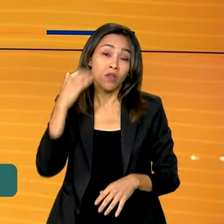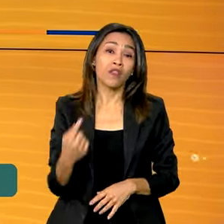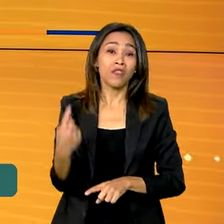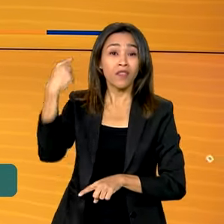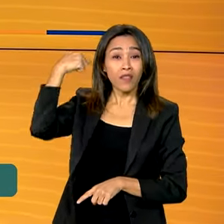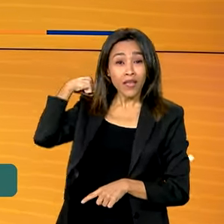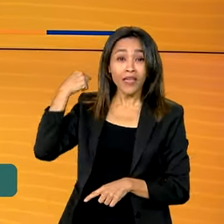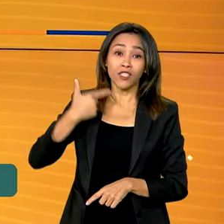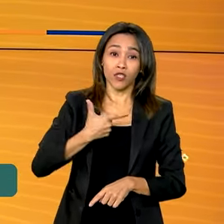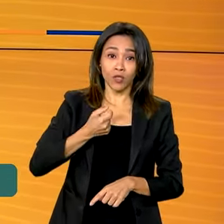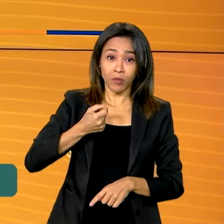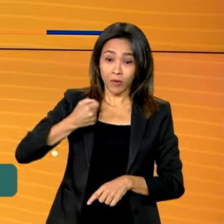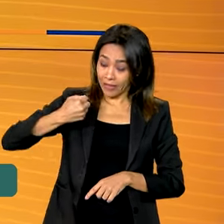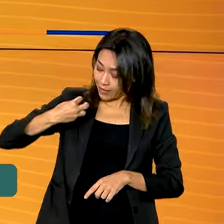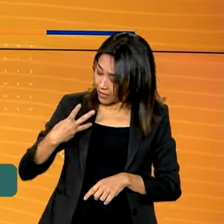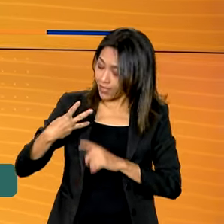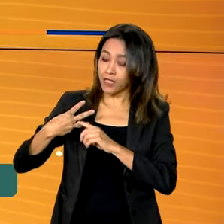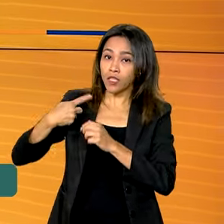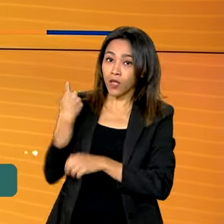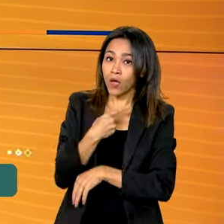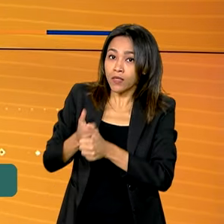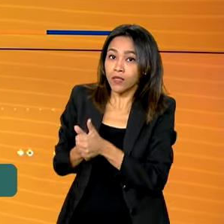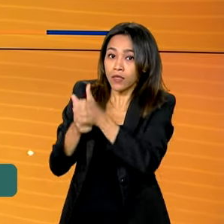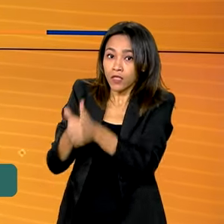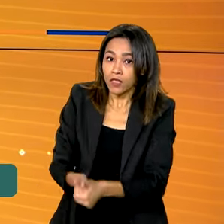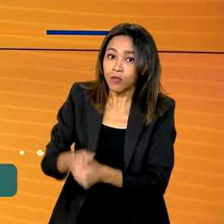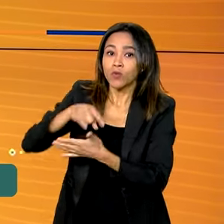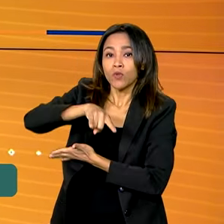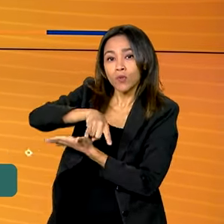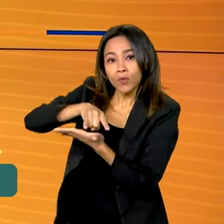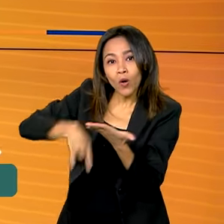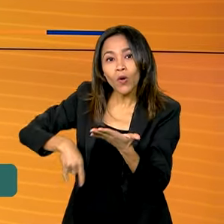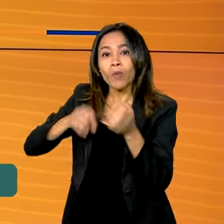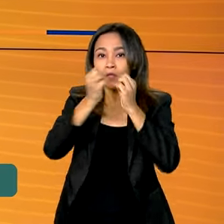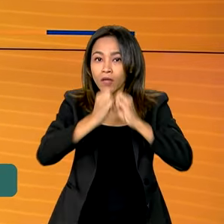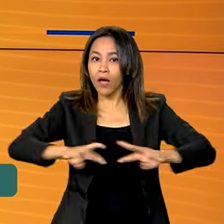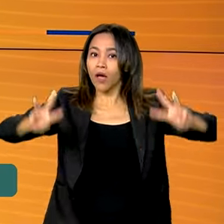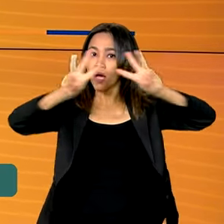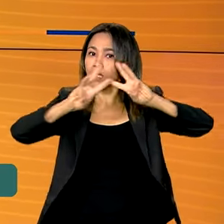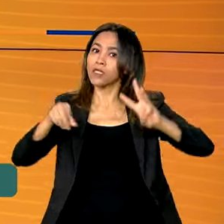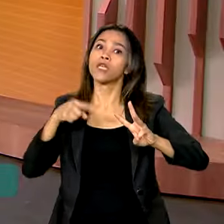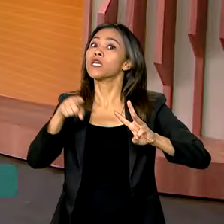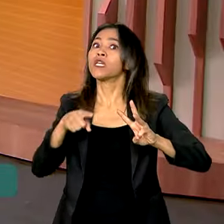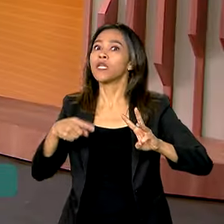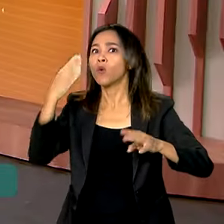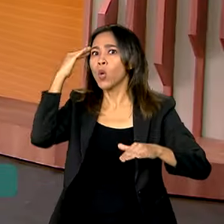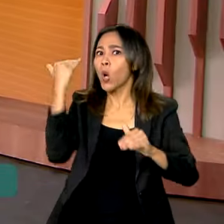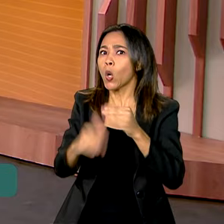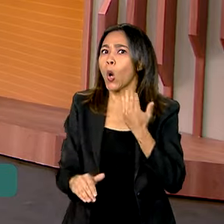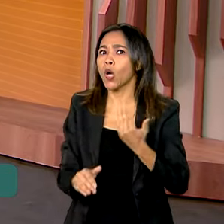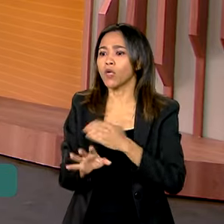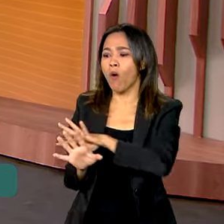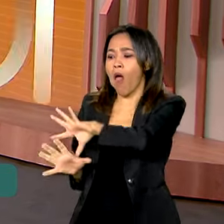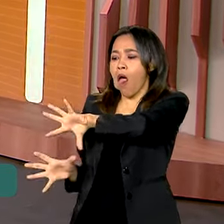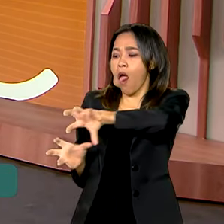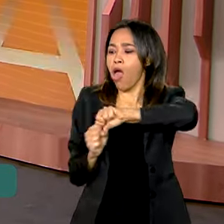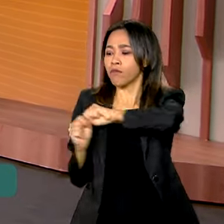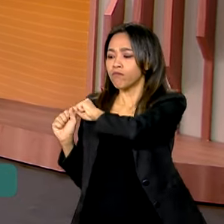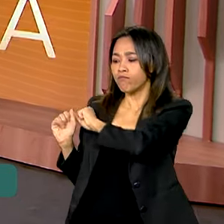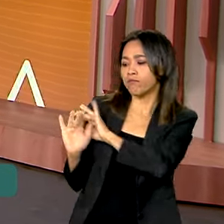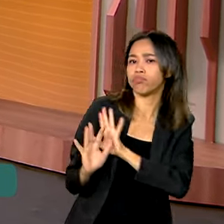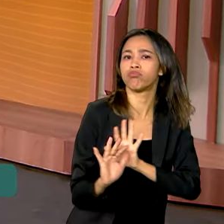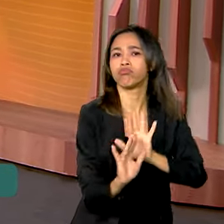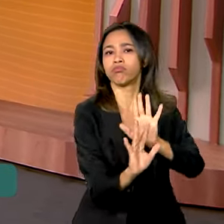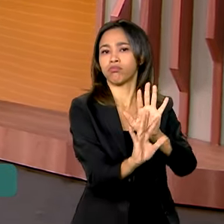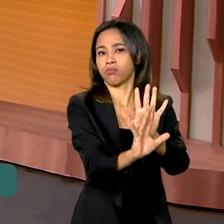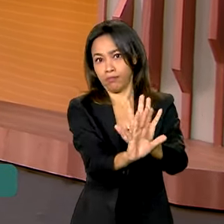somos signatários do Protocolo das Nações Unidas contra o Contrabando de Imigrantes. Mas agora, o Ministério